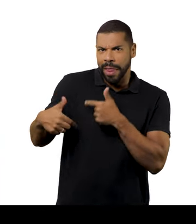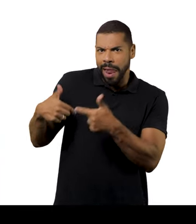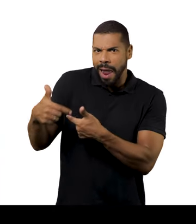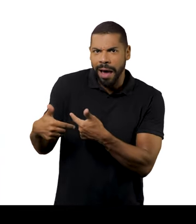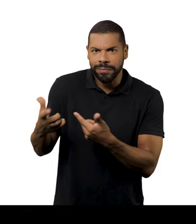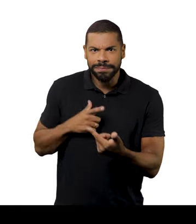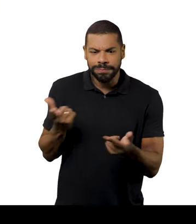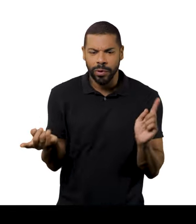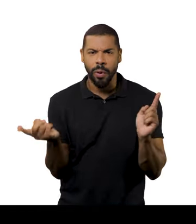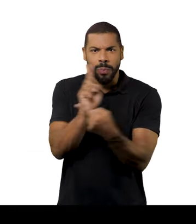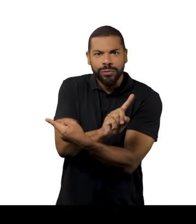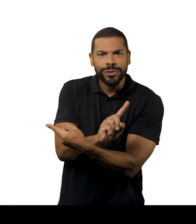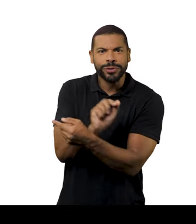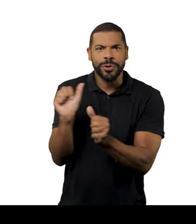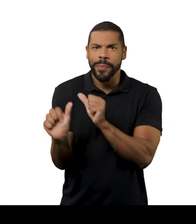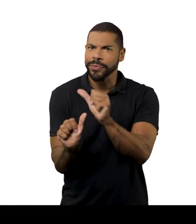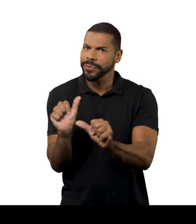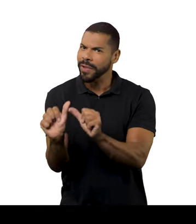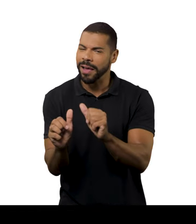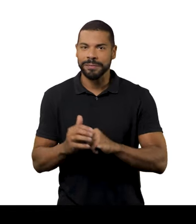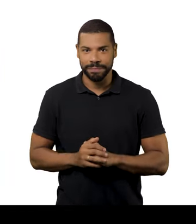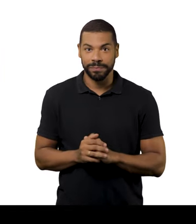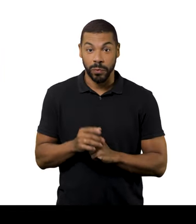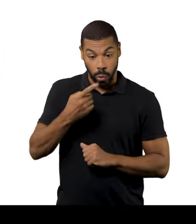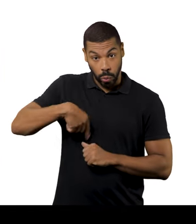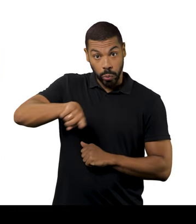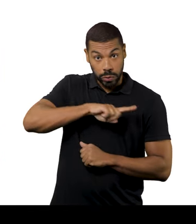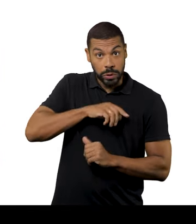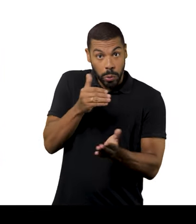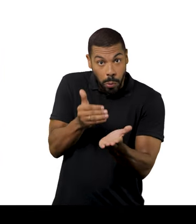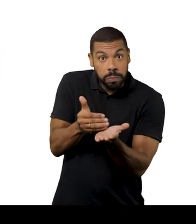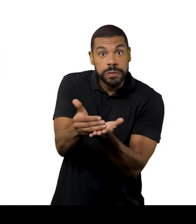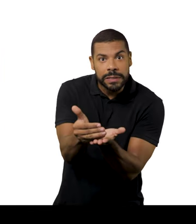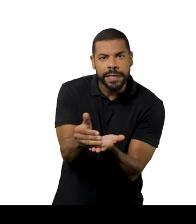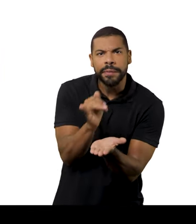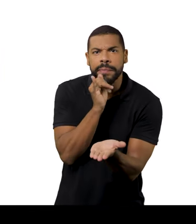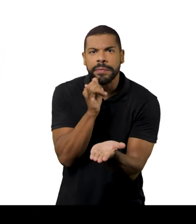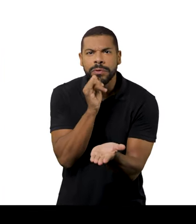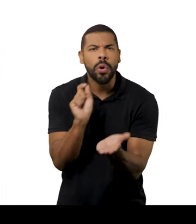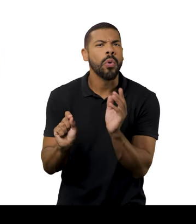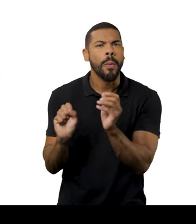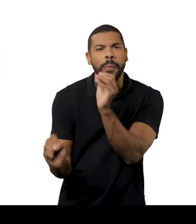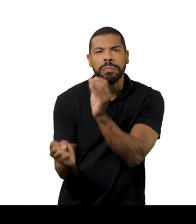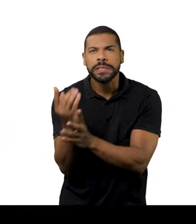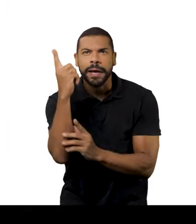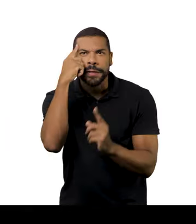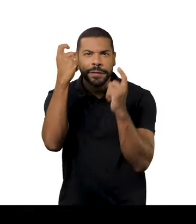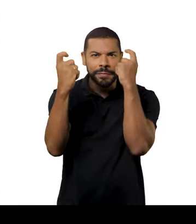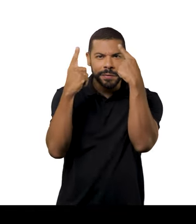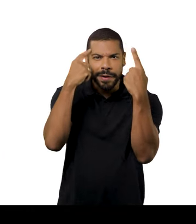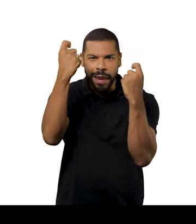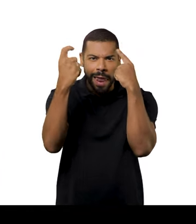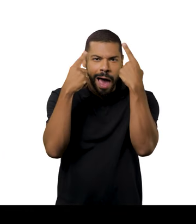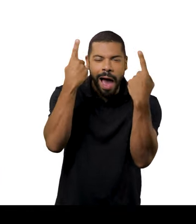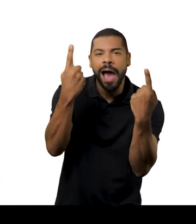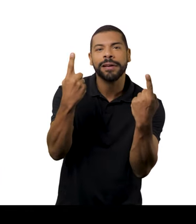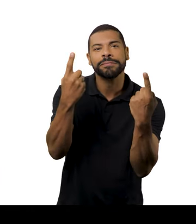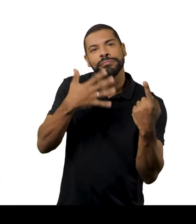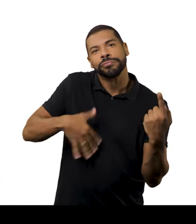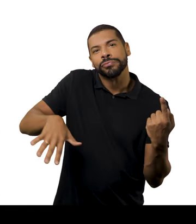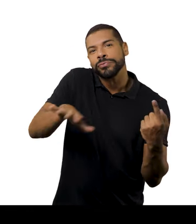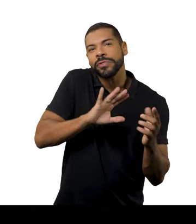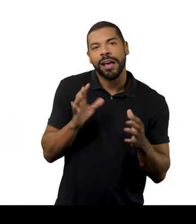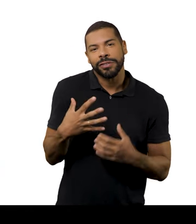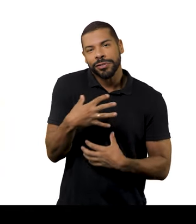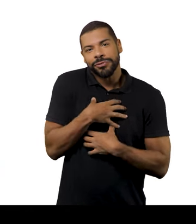do trabalho, um sobrepor o outro. Quando a gente entra em algum campo de manifestação criativa, a